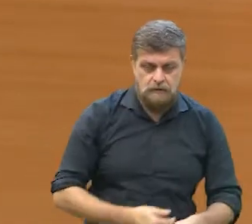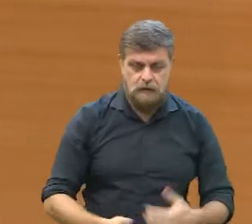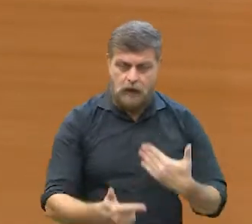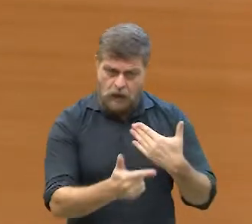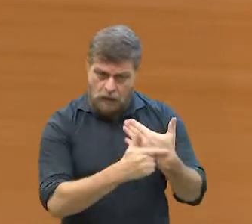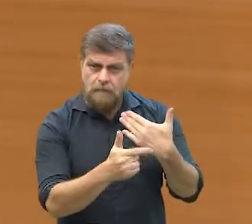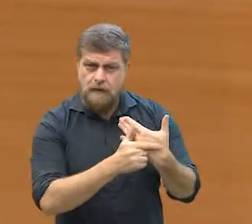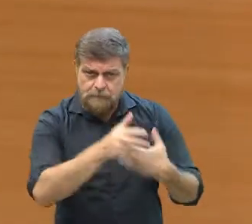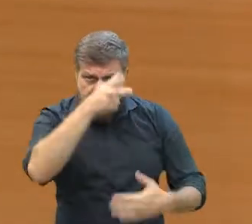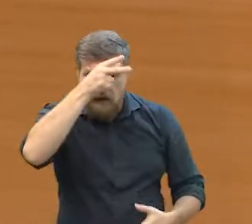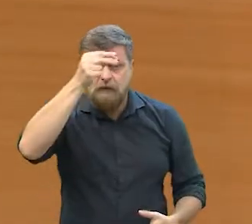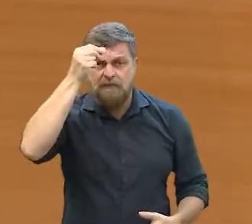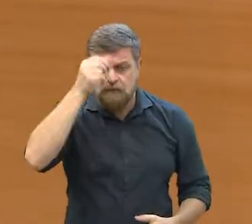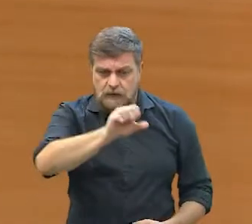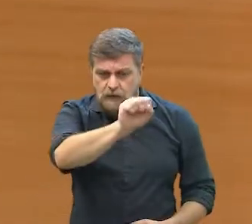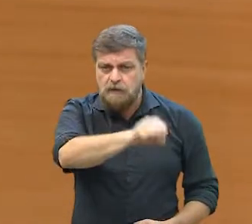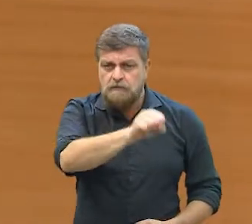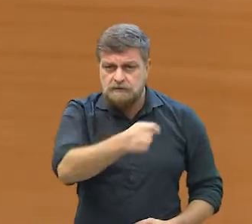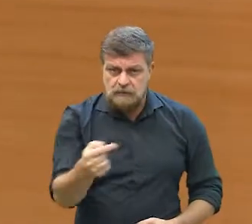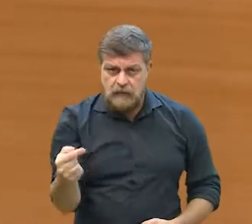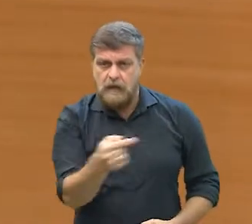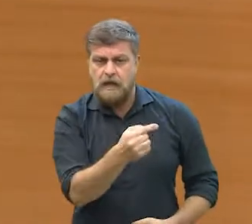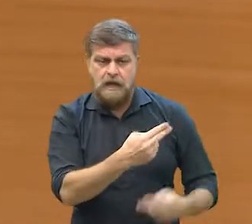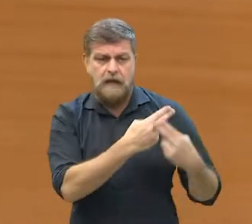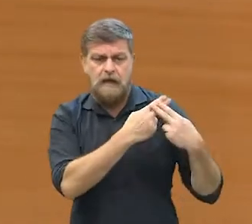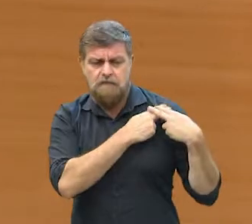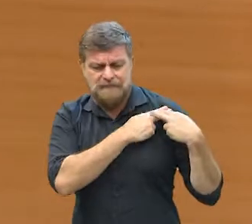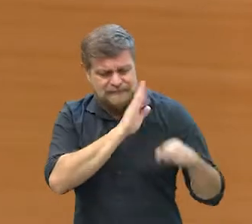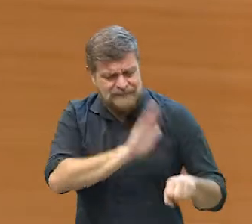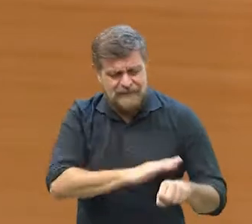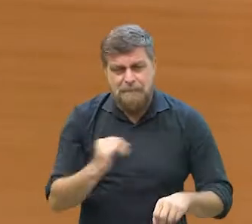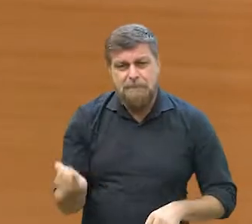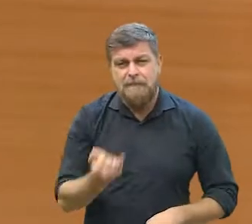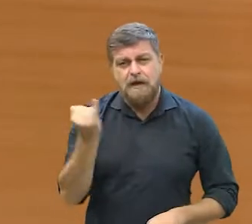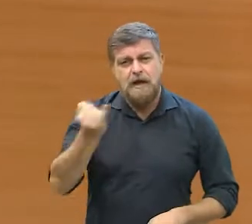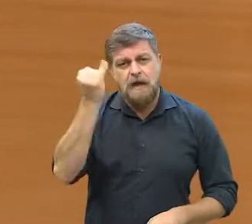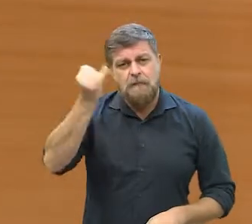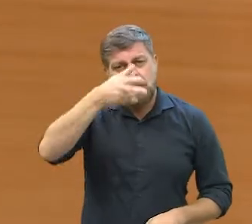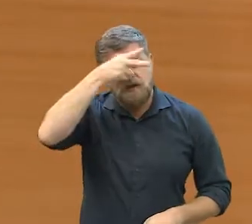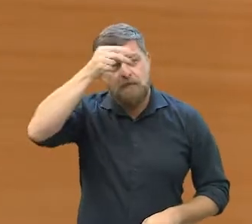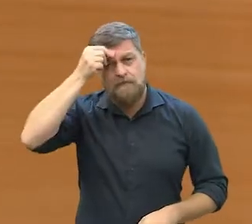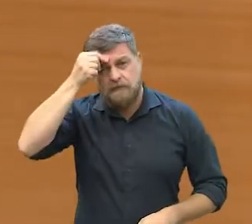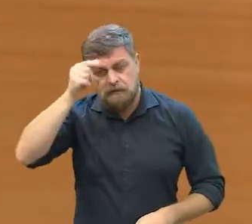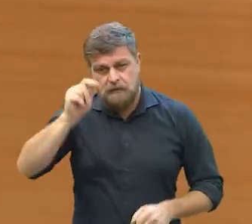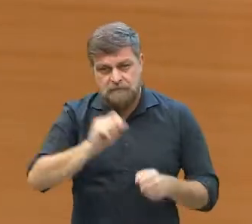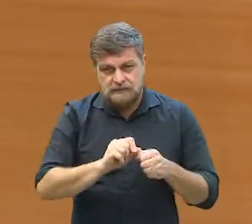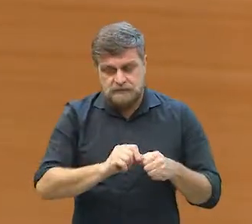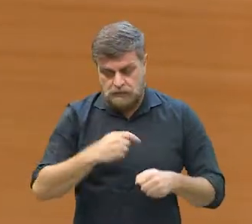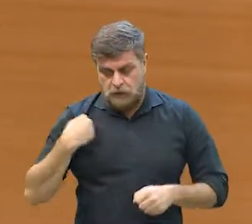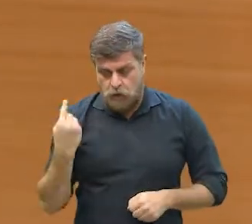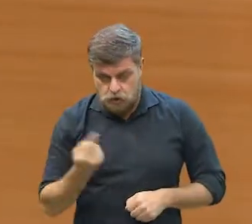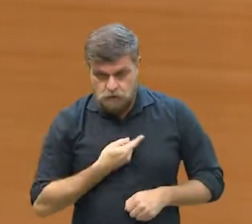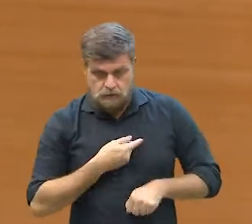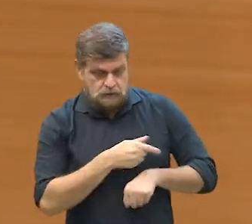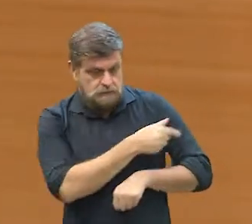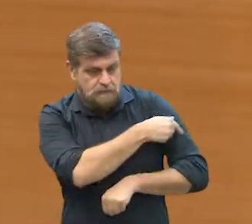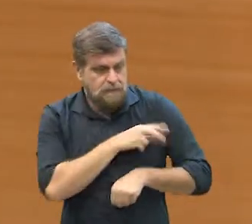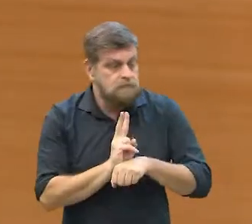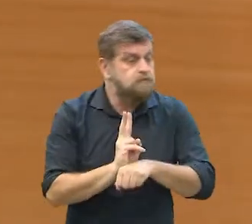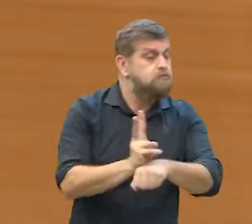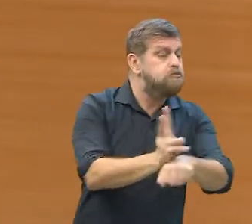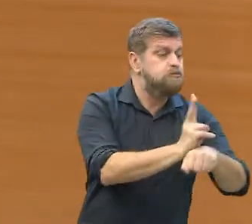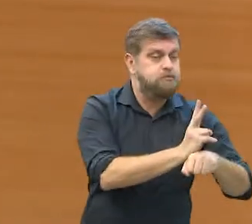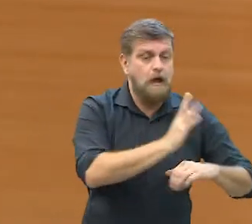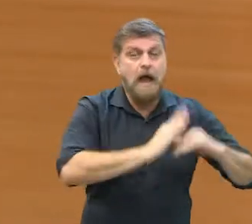É papel do Legislativo, né, essa é uma das atribuições mais importantes do Legislativo, é fazer a fiscalização do